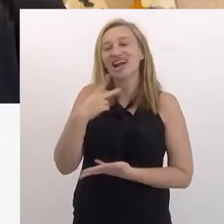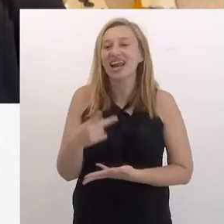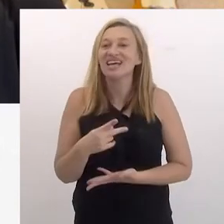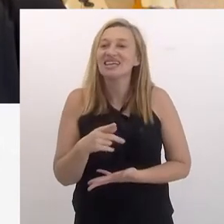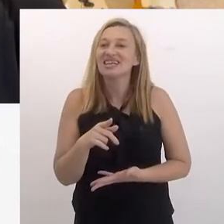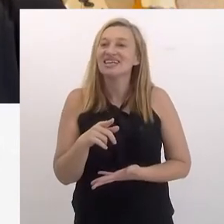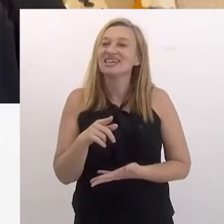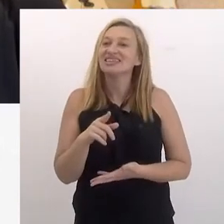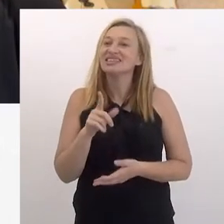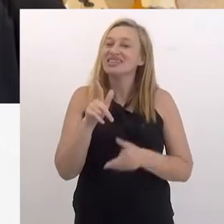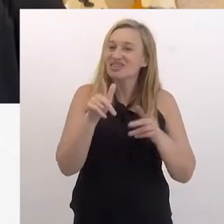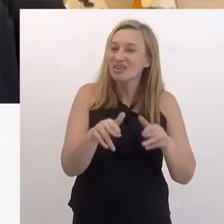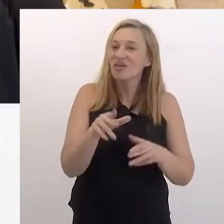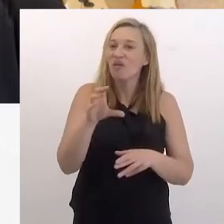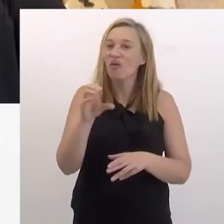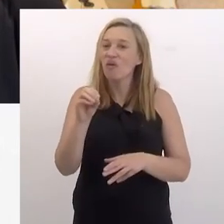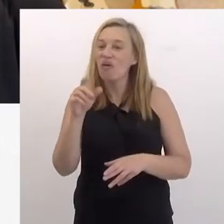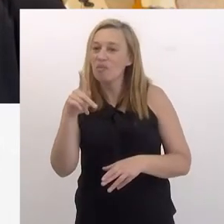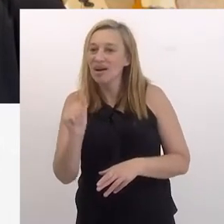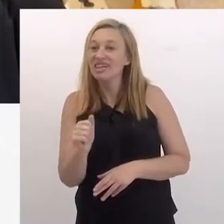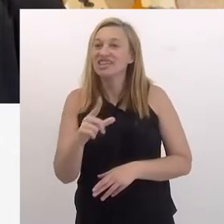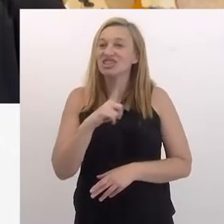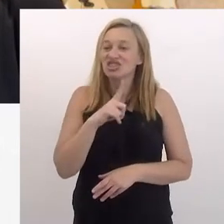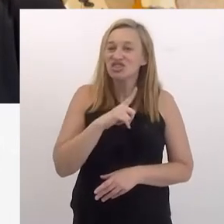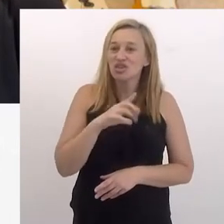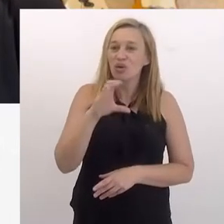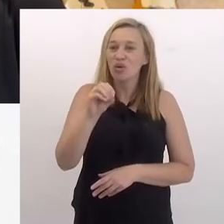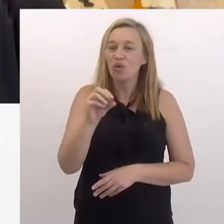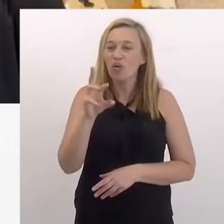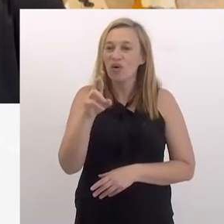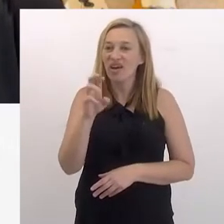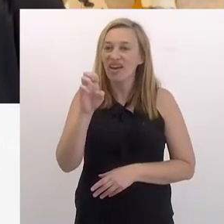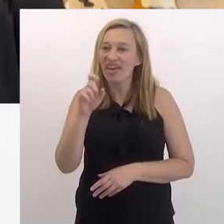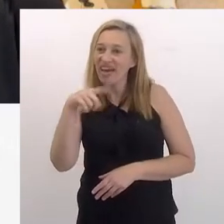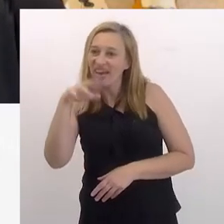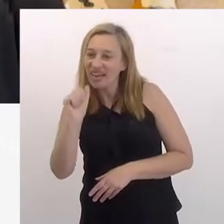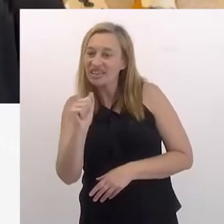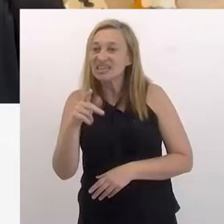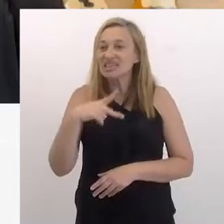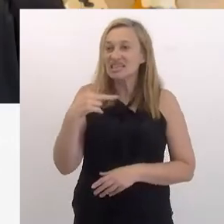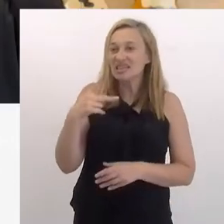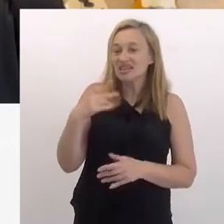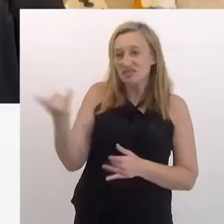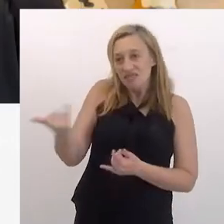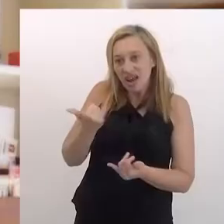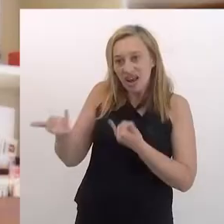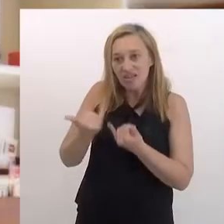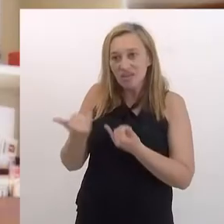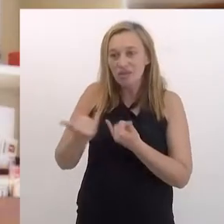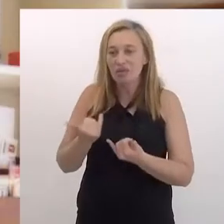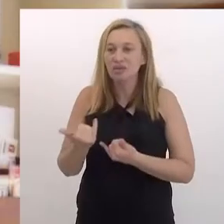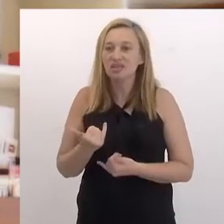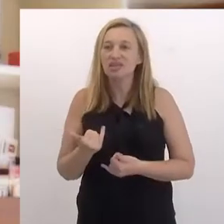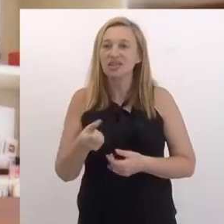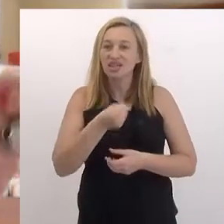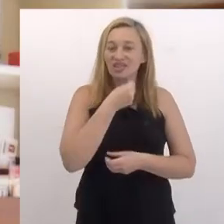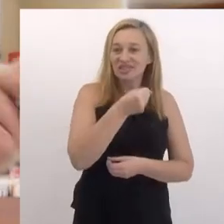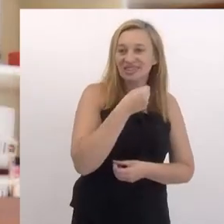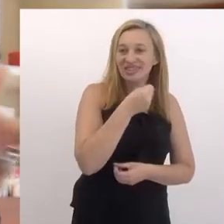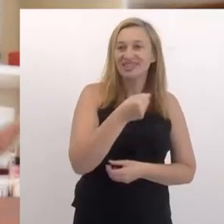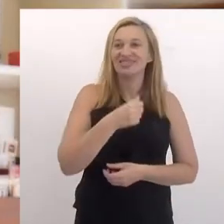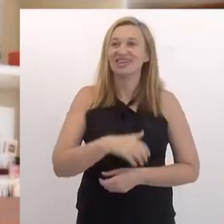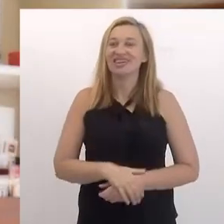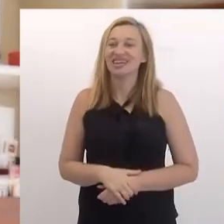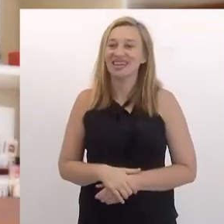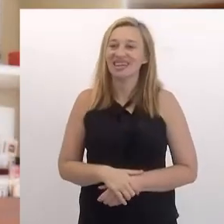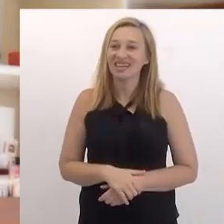estimulada em contar. Nessa mesma Copa tinha uma coreana que sempre falava comigo, sempre falava comigo, eu